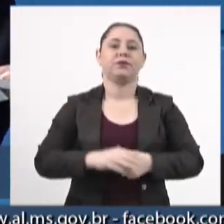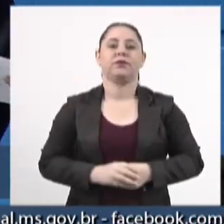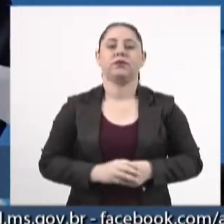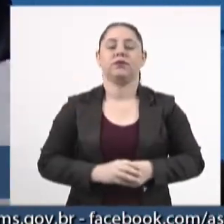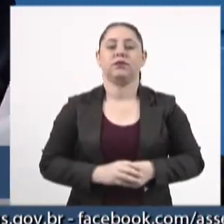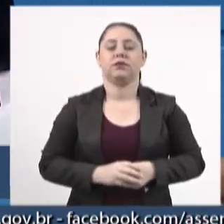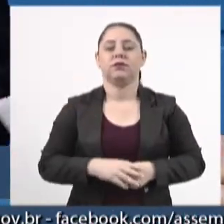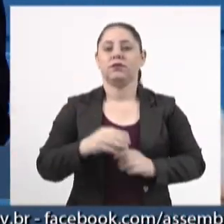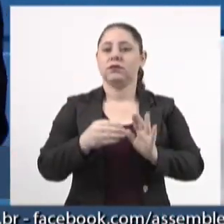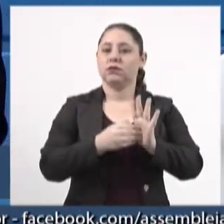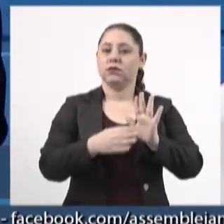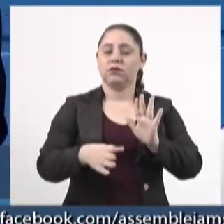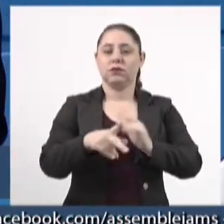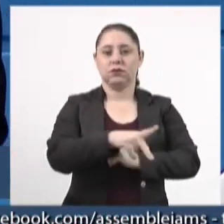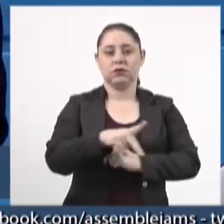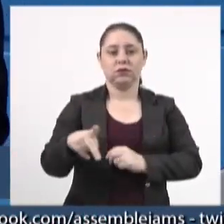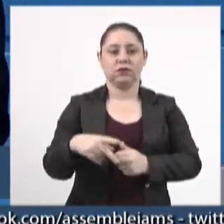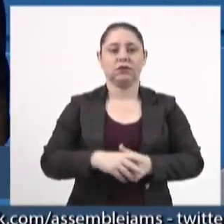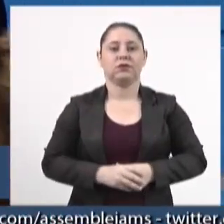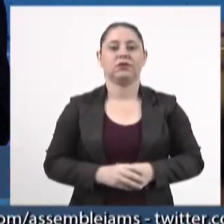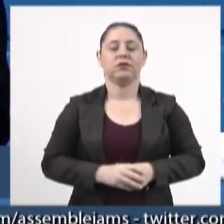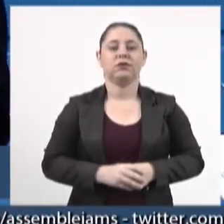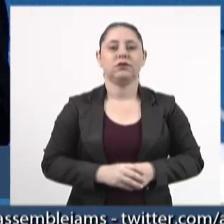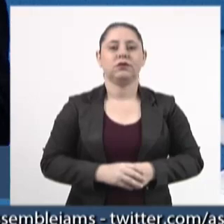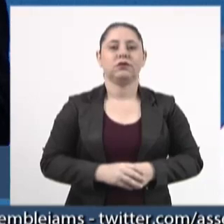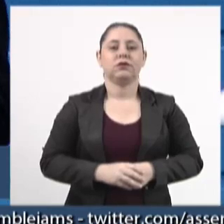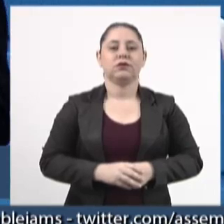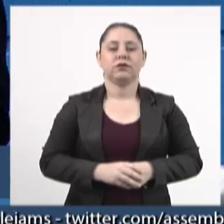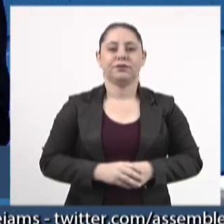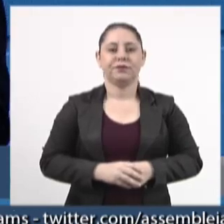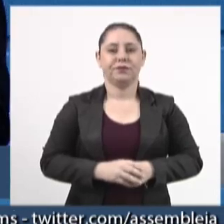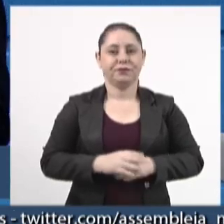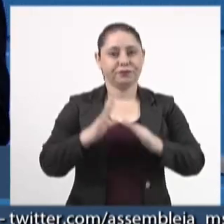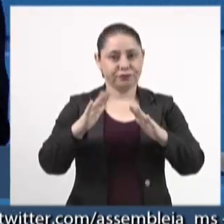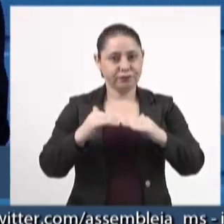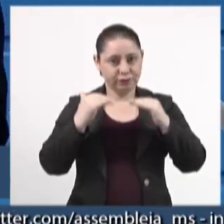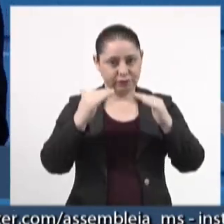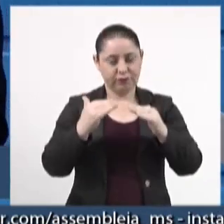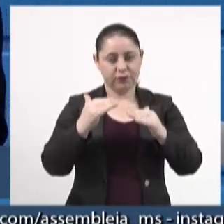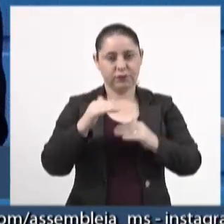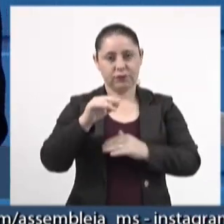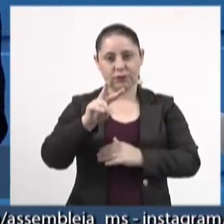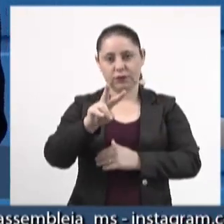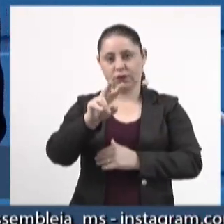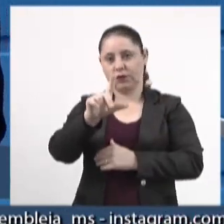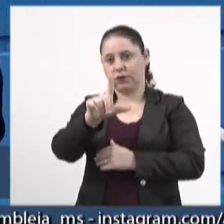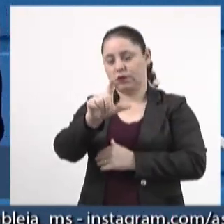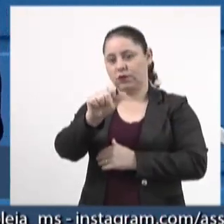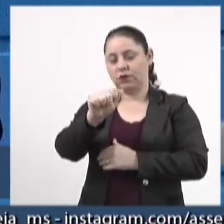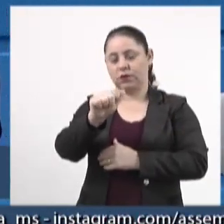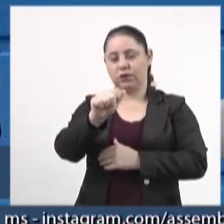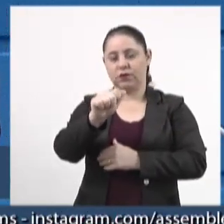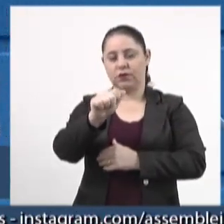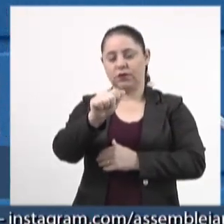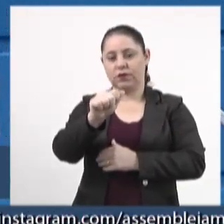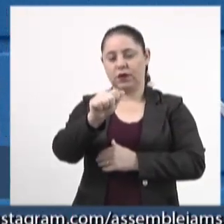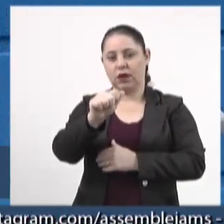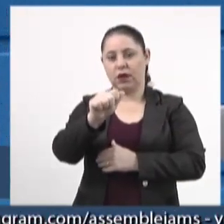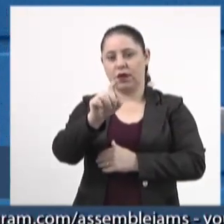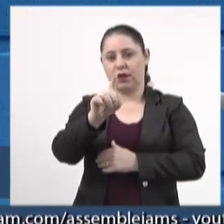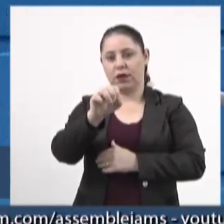Uma indicação, senhor presidente, ao excelentíssimo senhor Vladimir de Souza Volck,